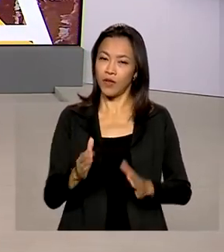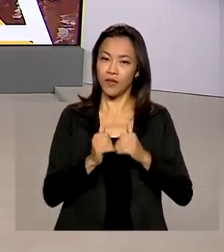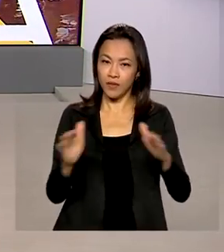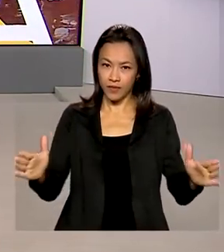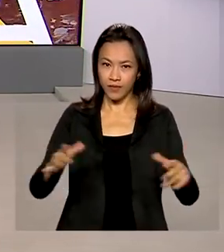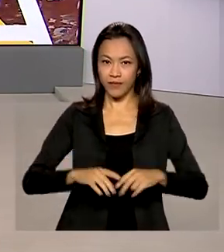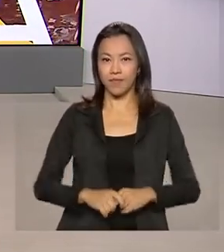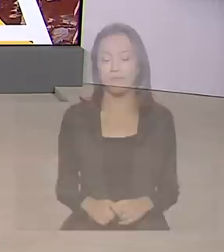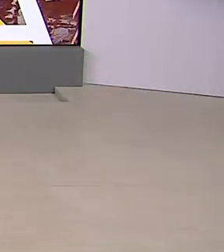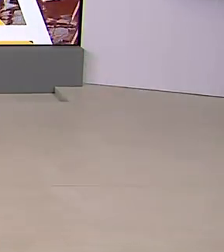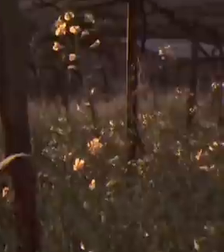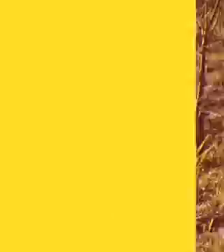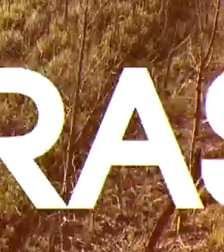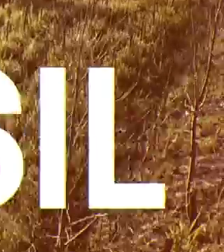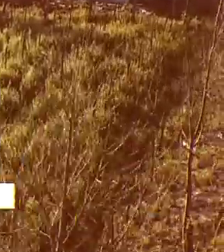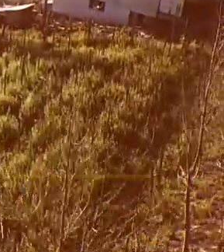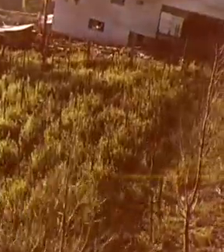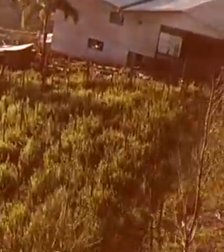está começando.